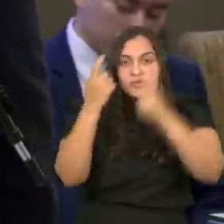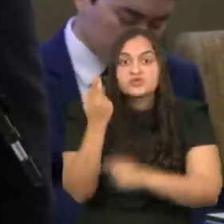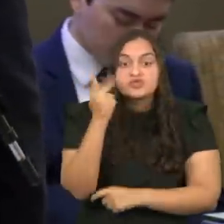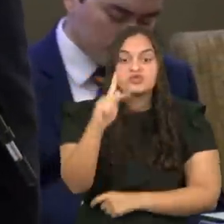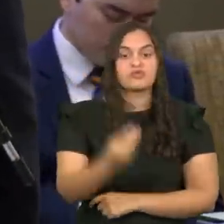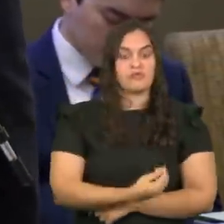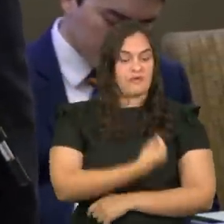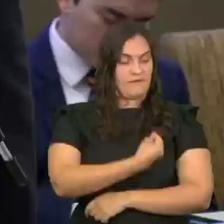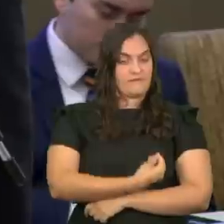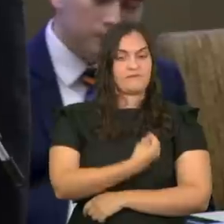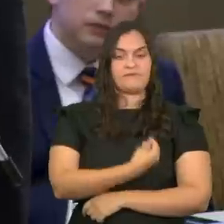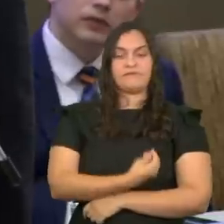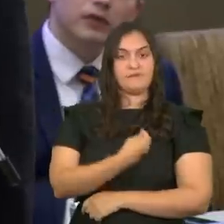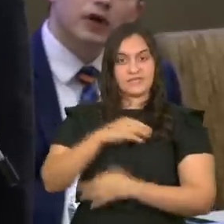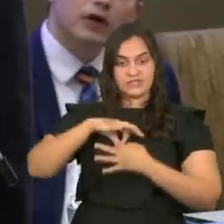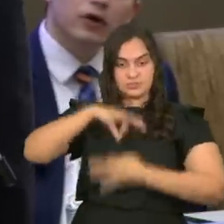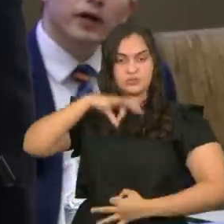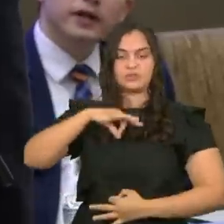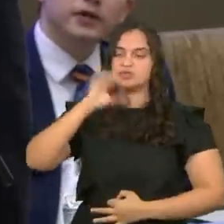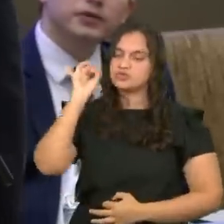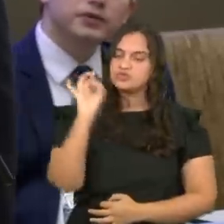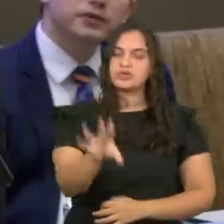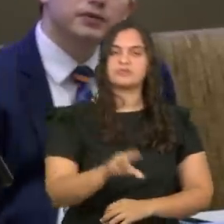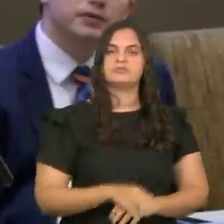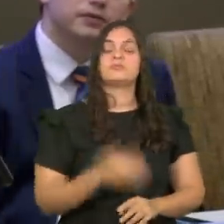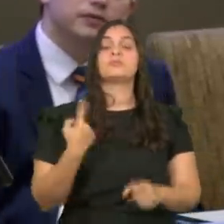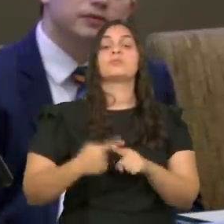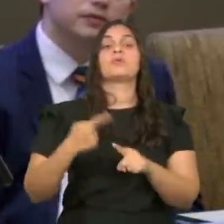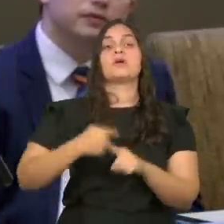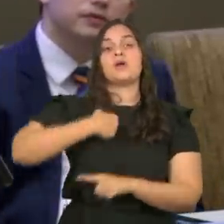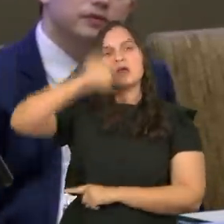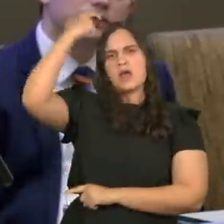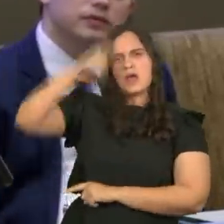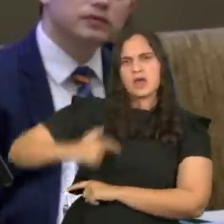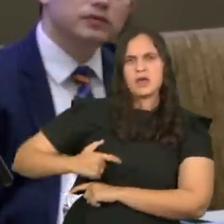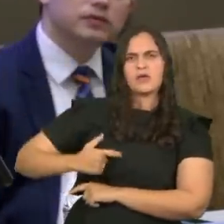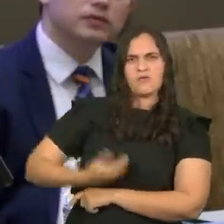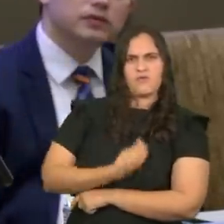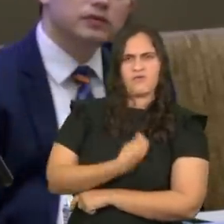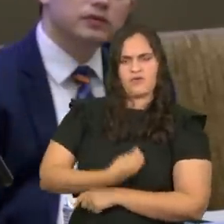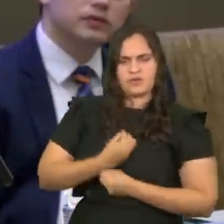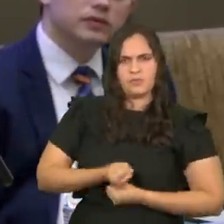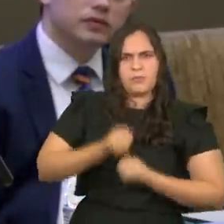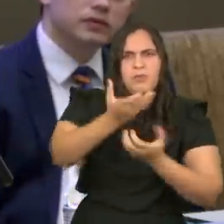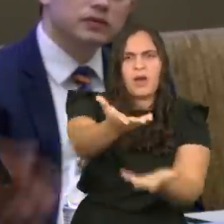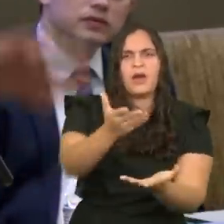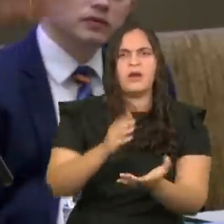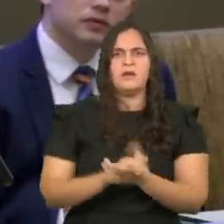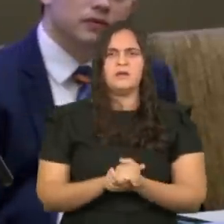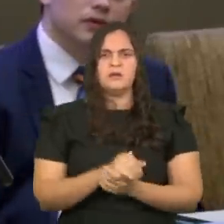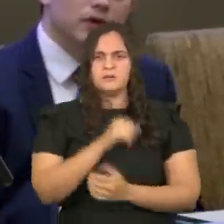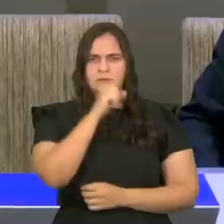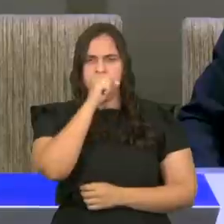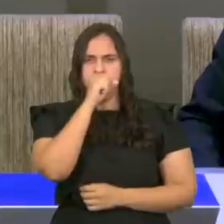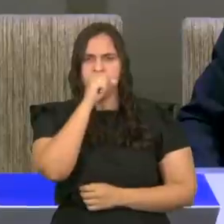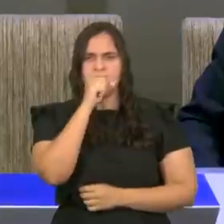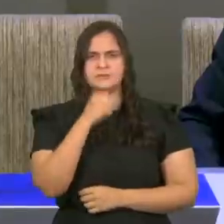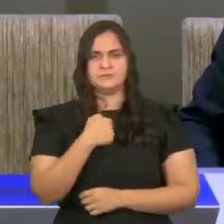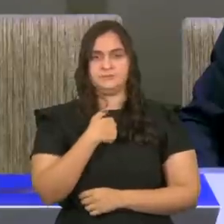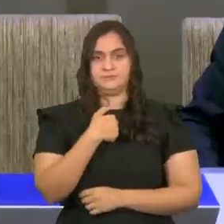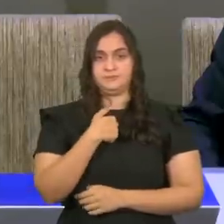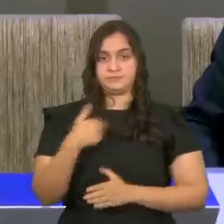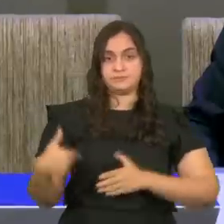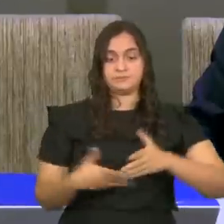Eu espiritual. Eu sou a fonte da vida. Eu sou o caminho,